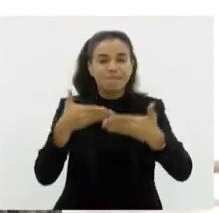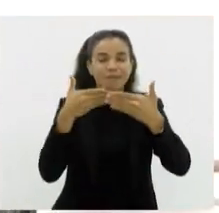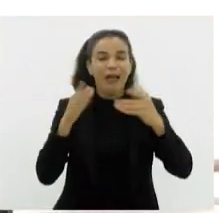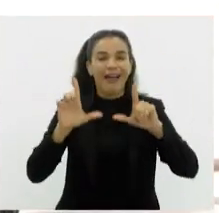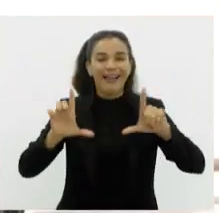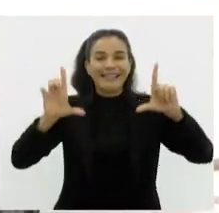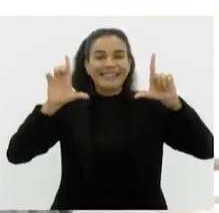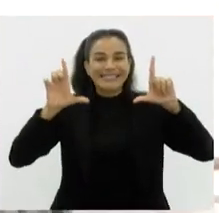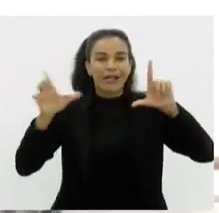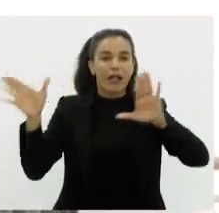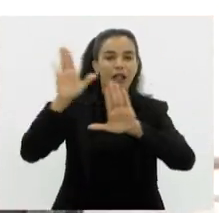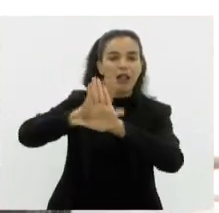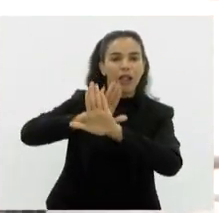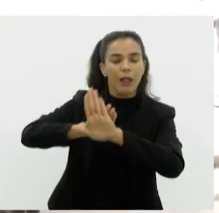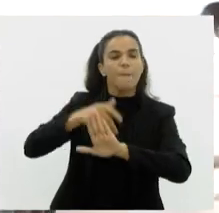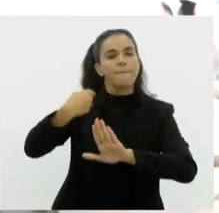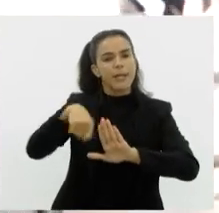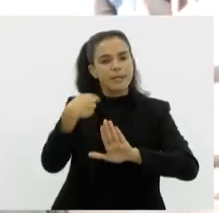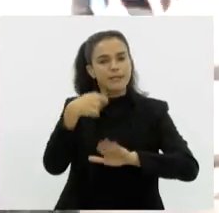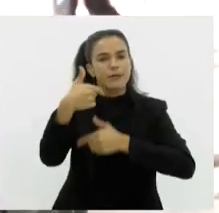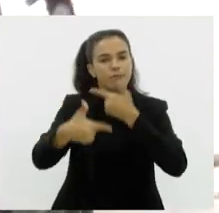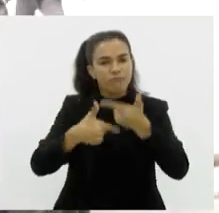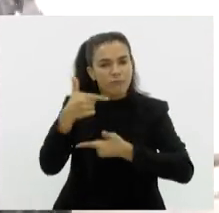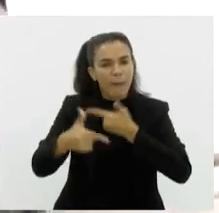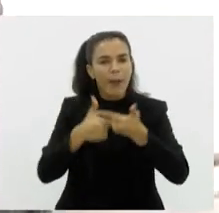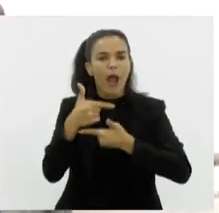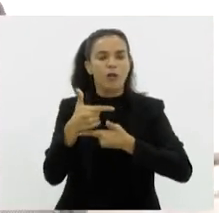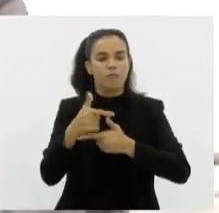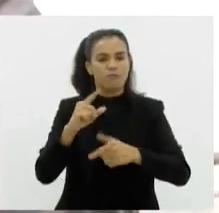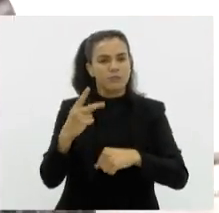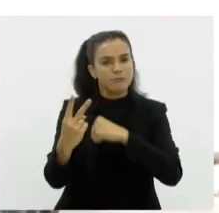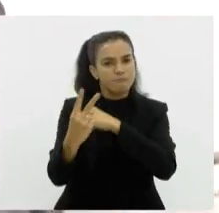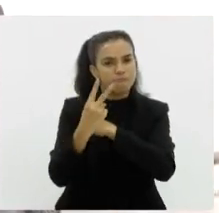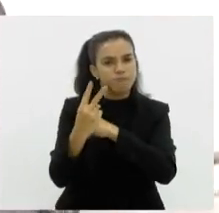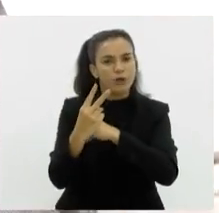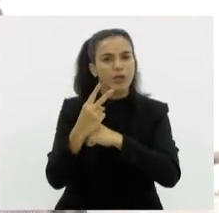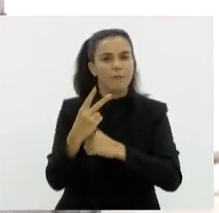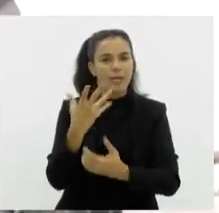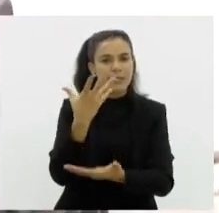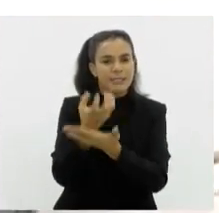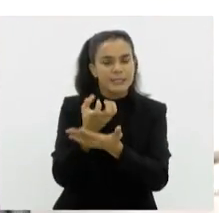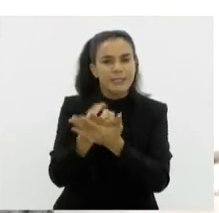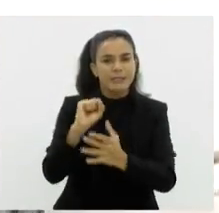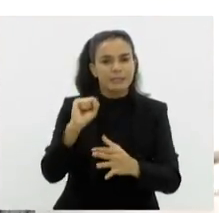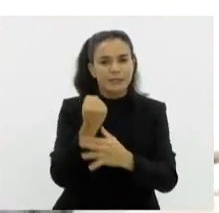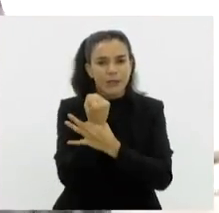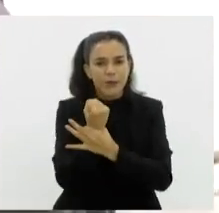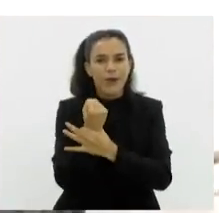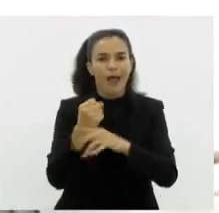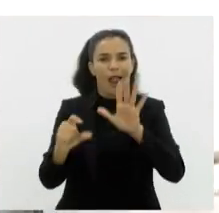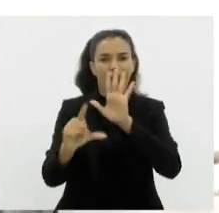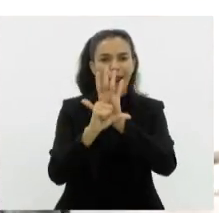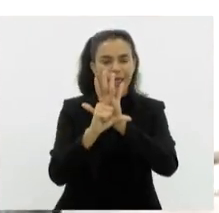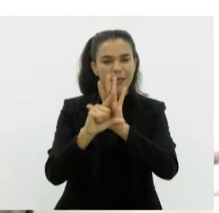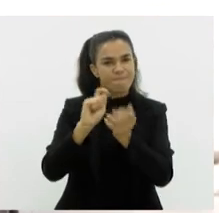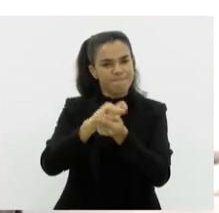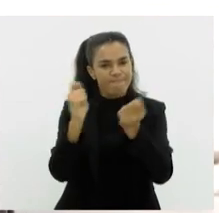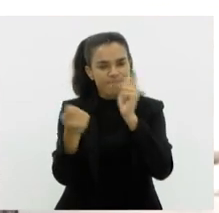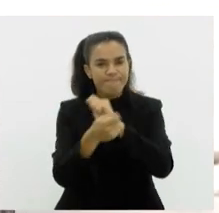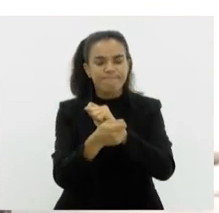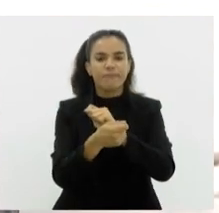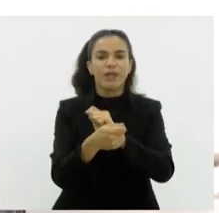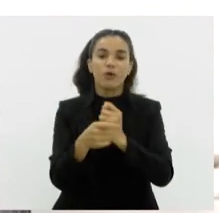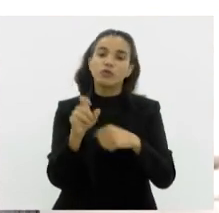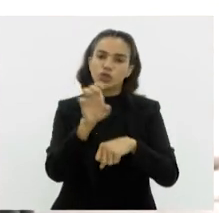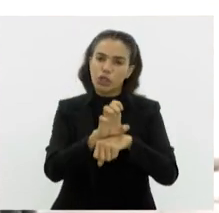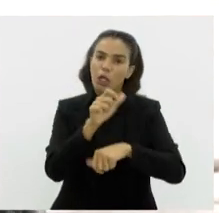A gente precisa ter retaguarda, a gente precisa ter processamento, gente precisa ter proteção, segurança de dados, lei geral de proteção de dados, se adequar a isso. Então, o